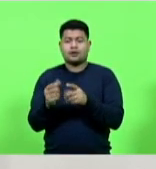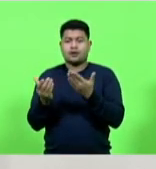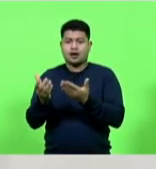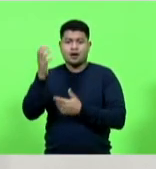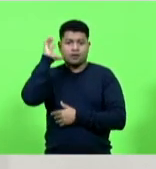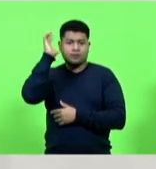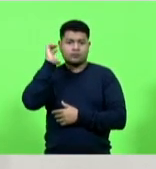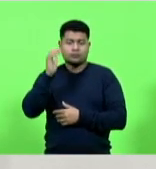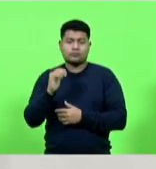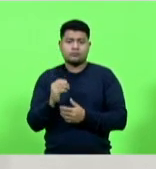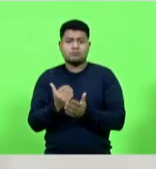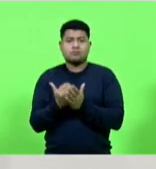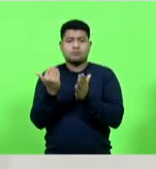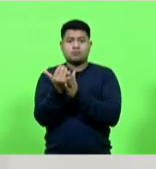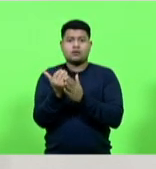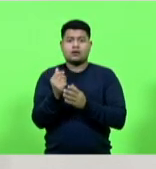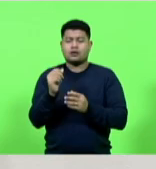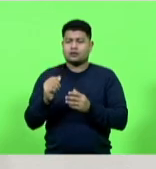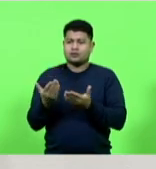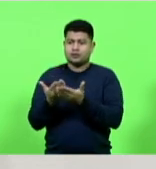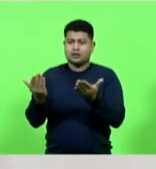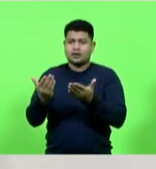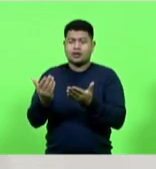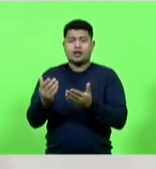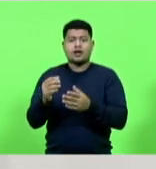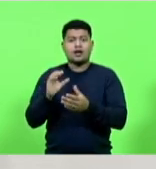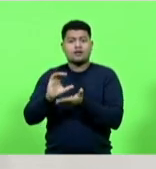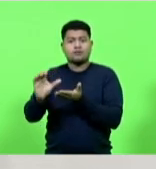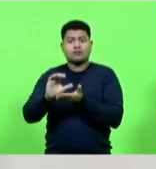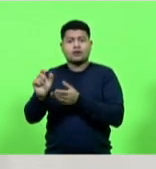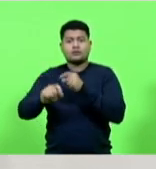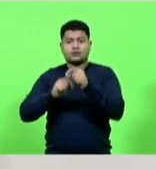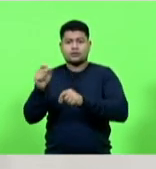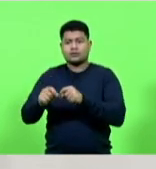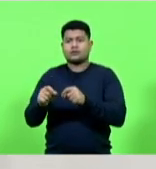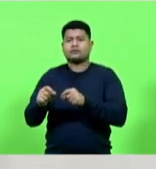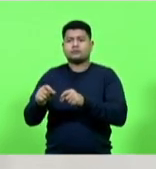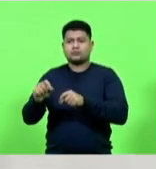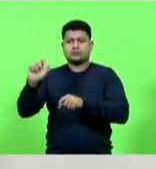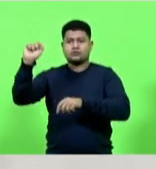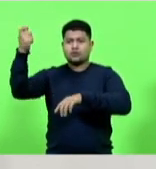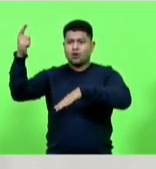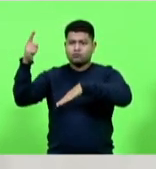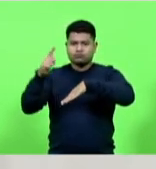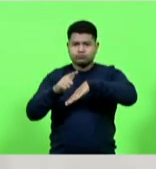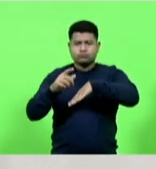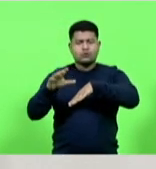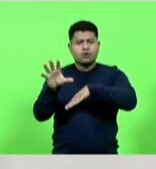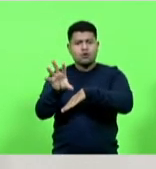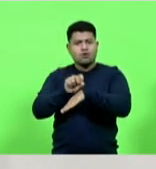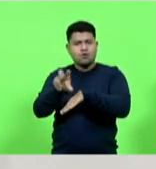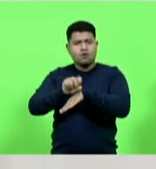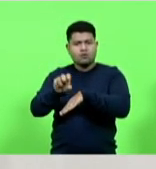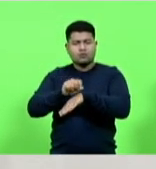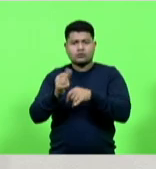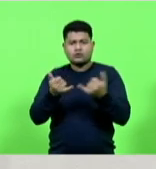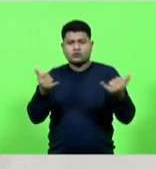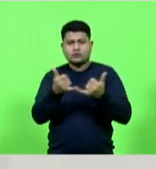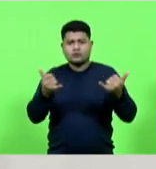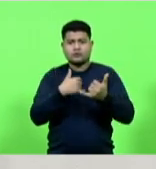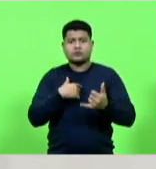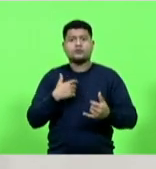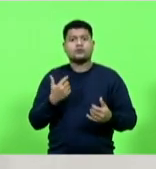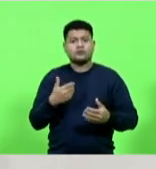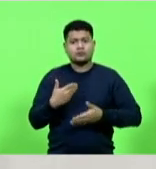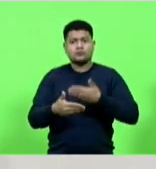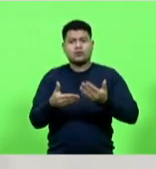maior o número de emissoras de rádio e TV que investem em parques geradores de energia solar projetando um retorno de longo prazo